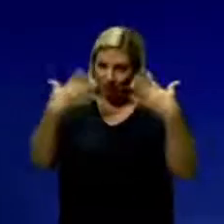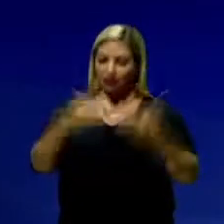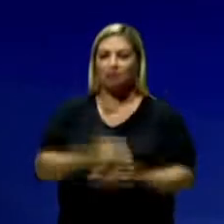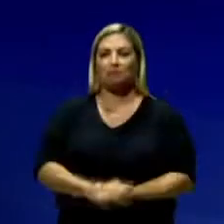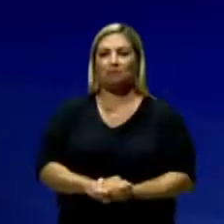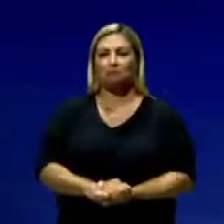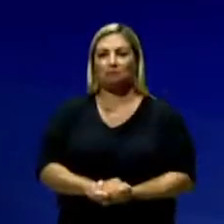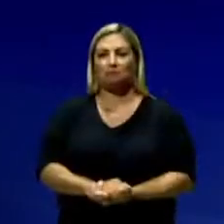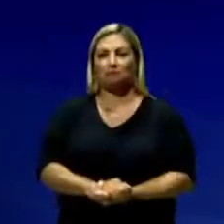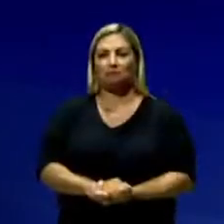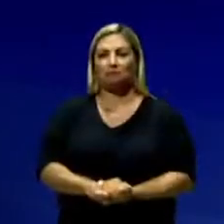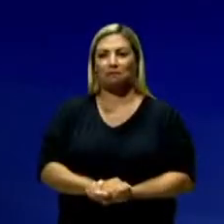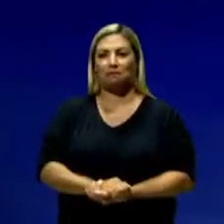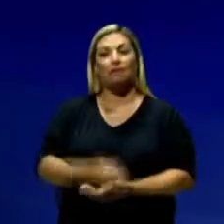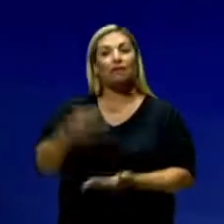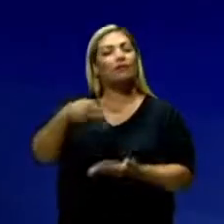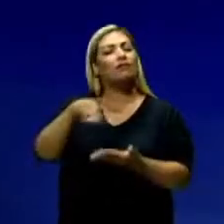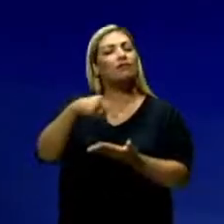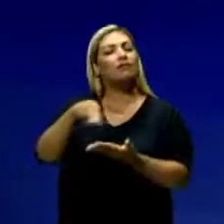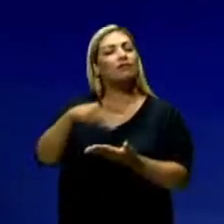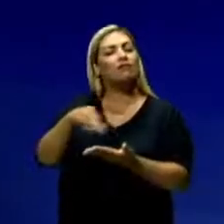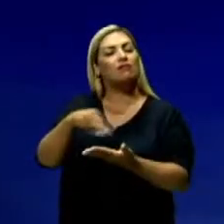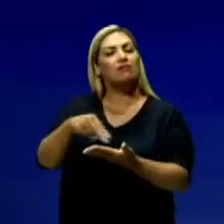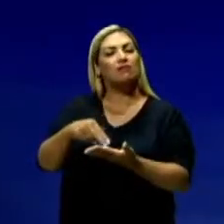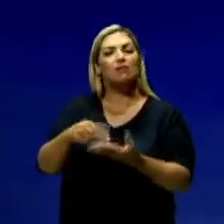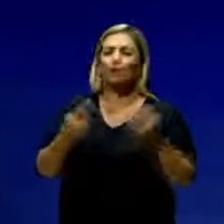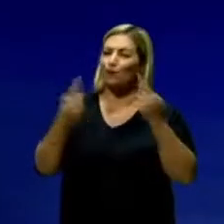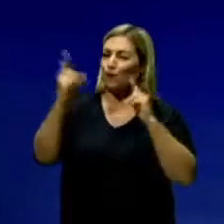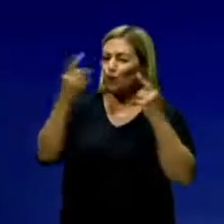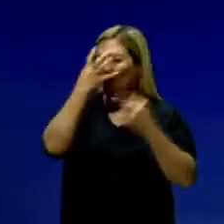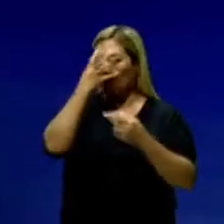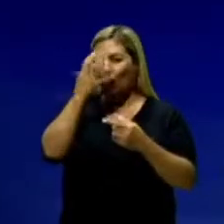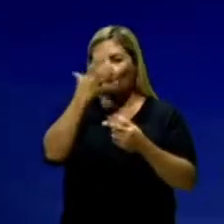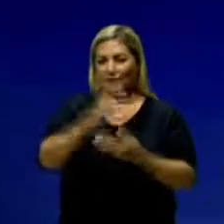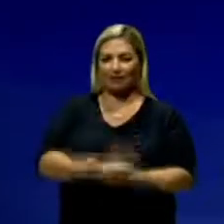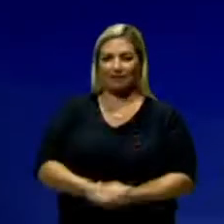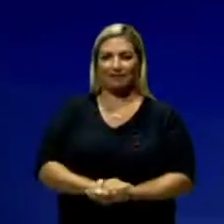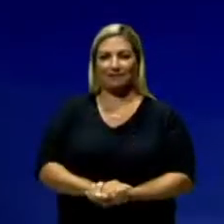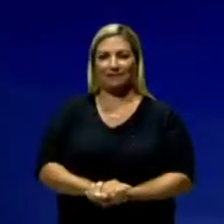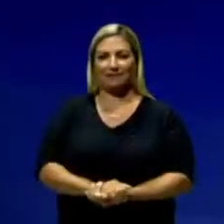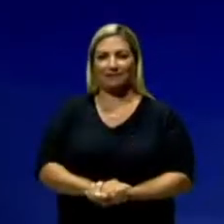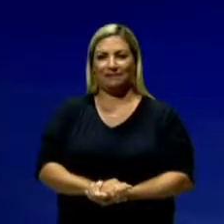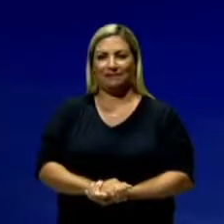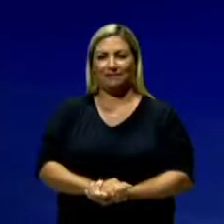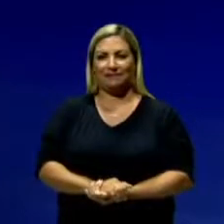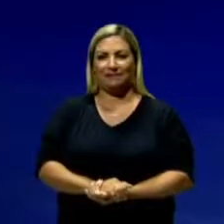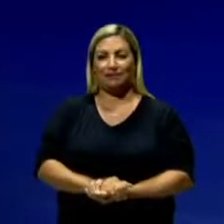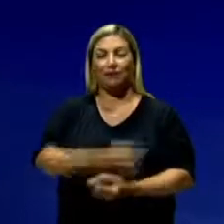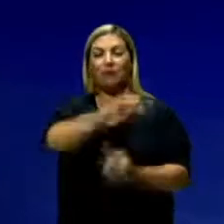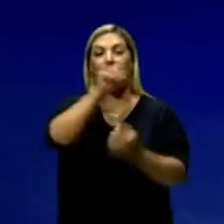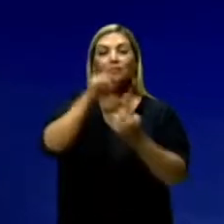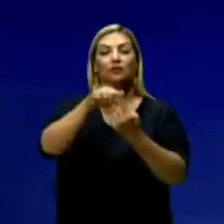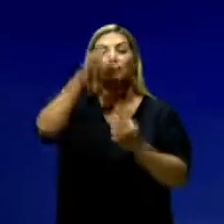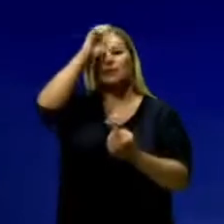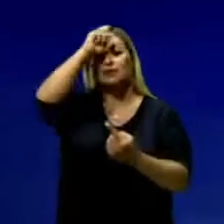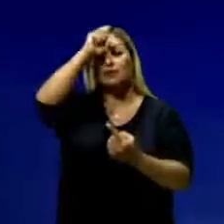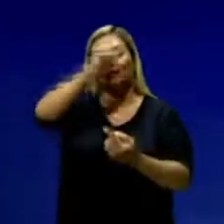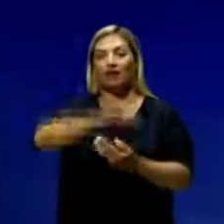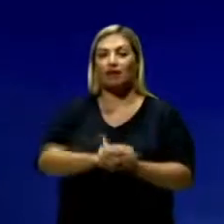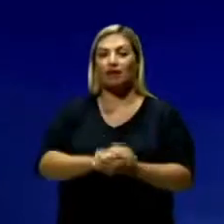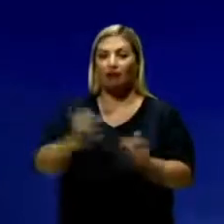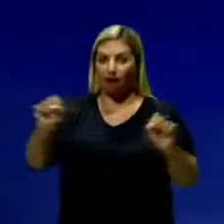aí. Vamos lá? Danças folclóricas. Qual que a expectativa de aprendizagem?